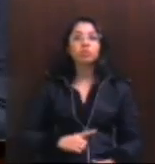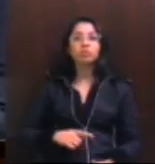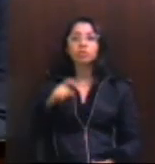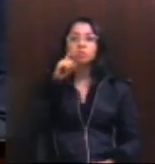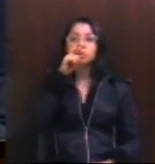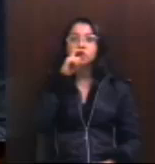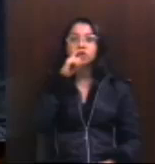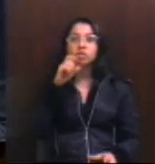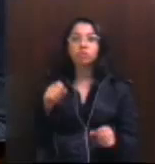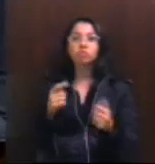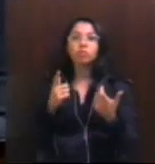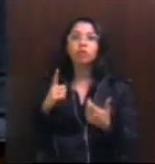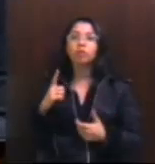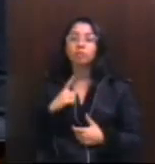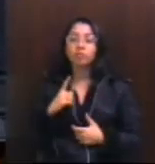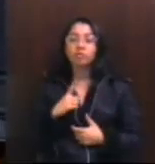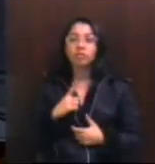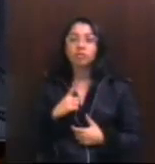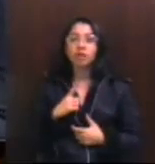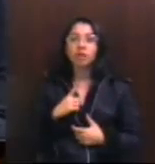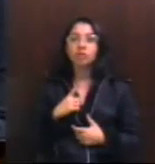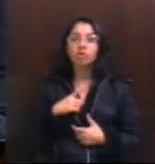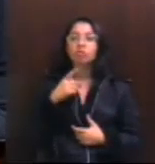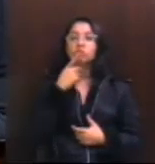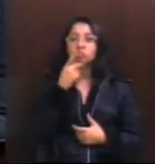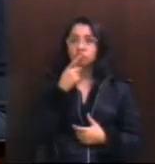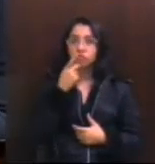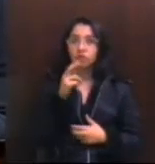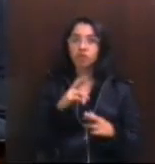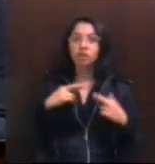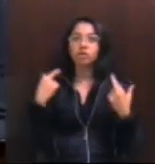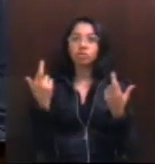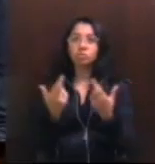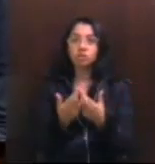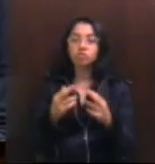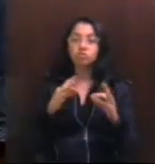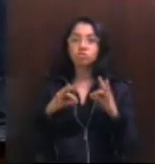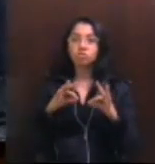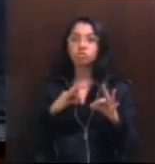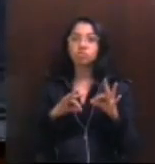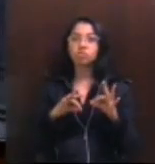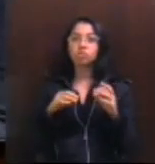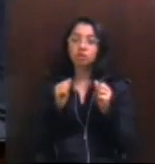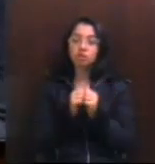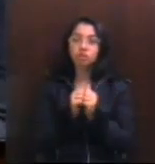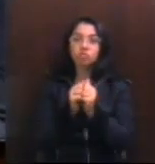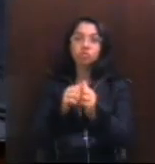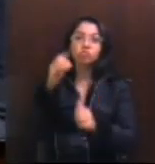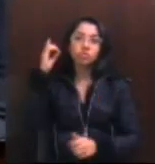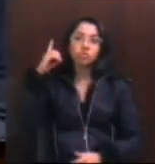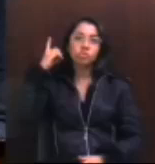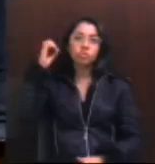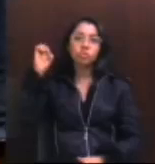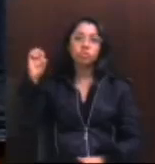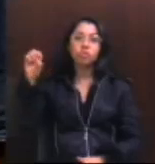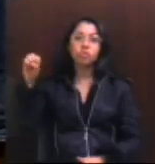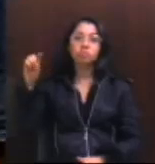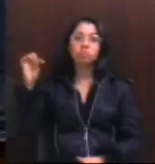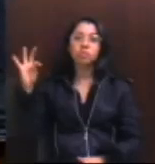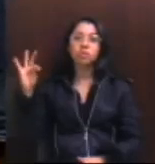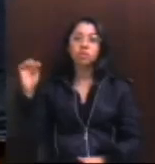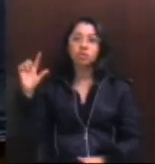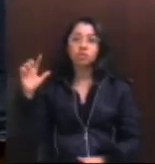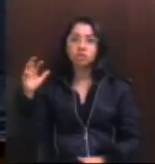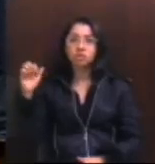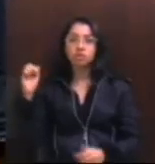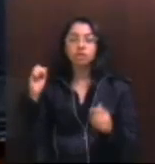Sartori, o qual eu tenho a possibilidade de relatar na Comissão de Constituição e Justiça, e que junto com a deputada Estela, com o deputado Nelsinho,